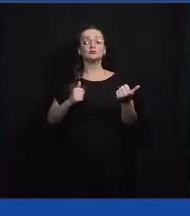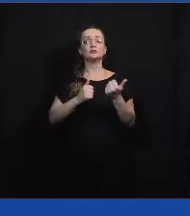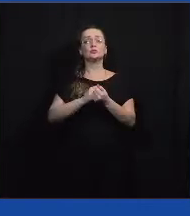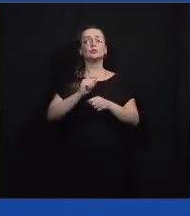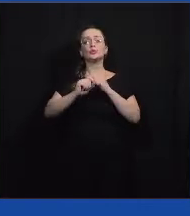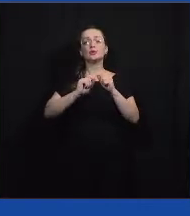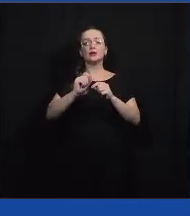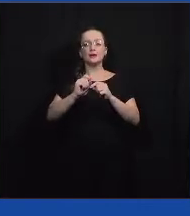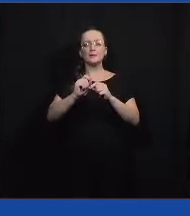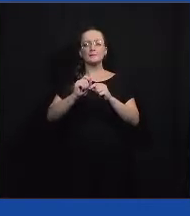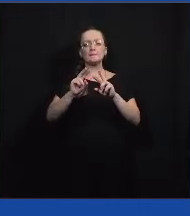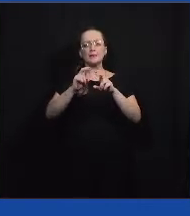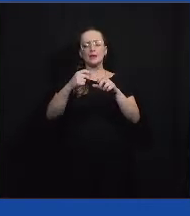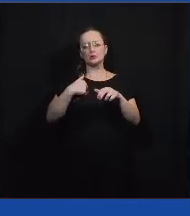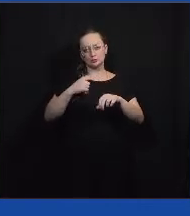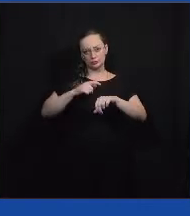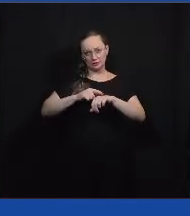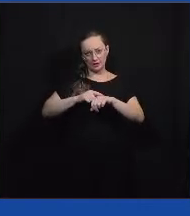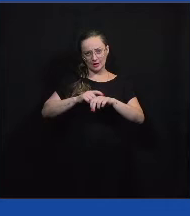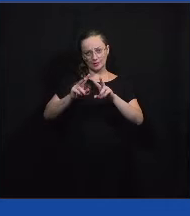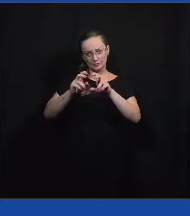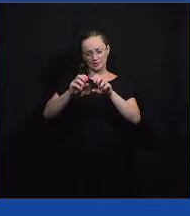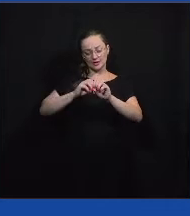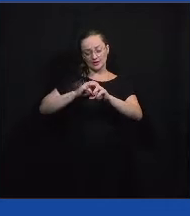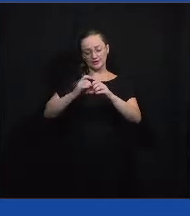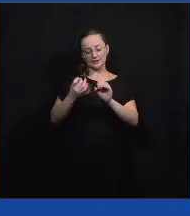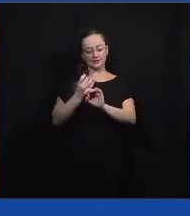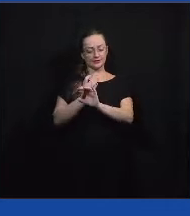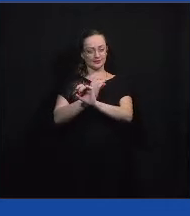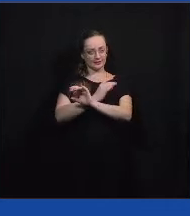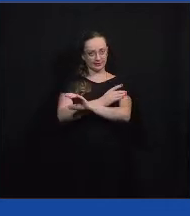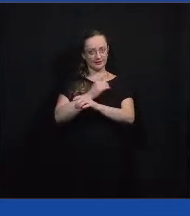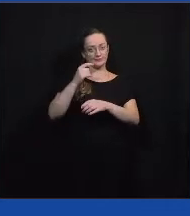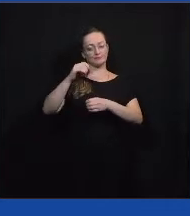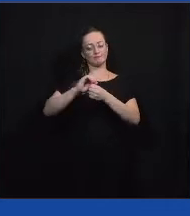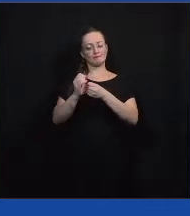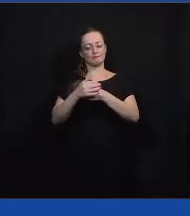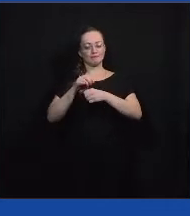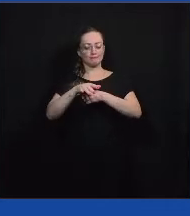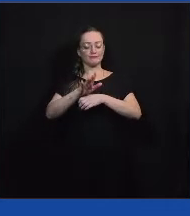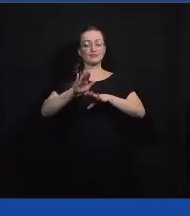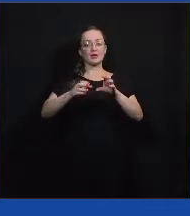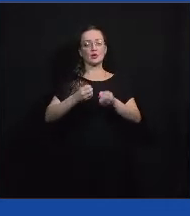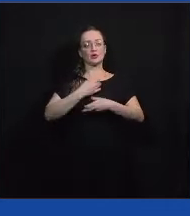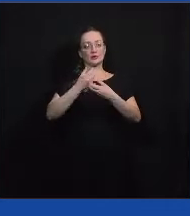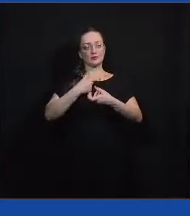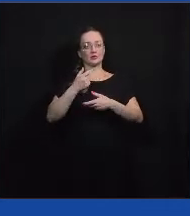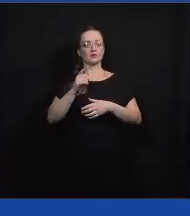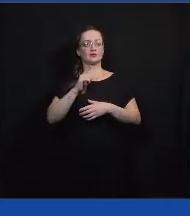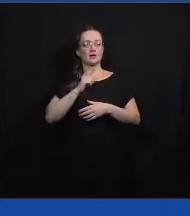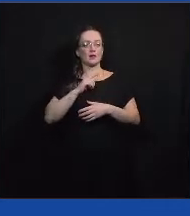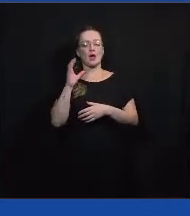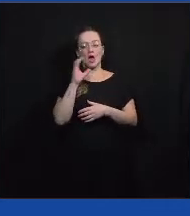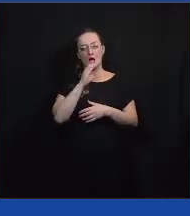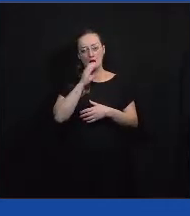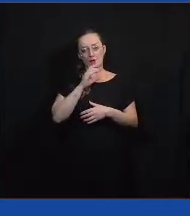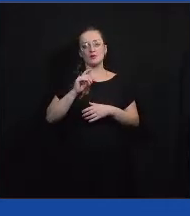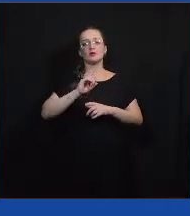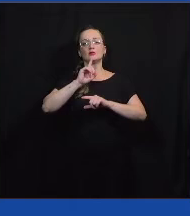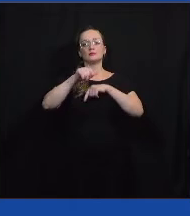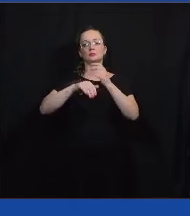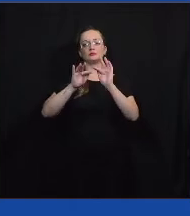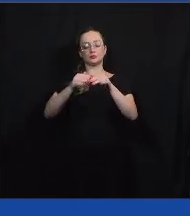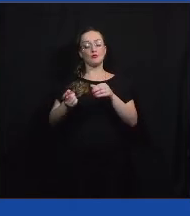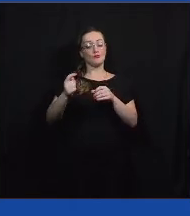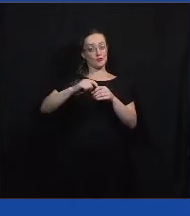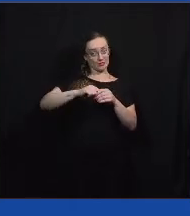por causa do nosso tempo, então, a questão do ensino à distância durante a pandemia. Só alguns dados para a gente contextualizar super, hiper rápido, depois, no final, vou voltar